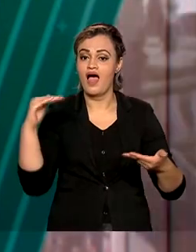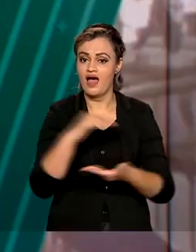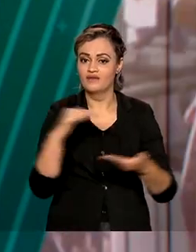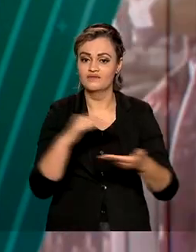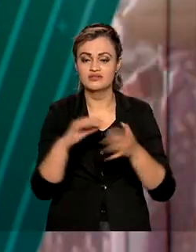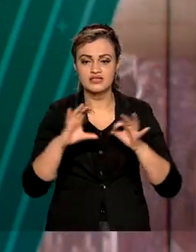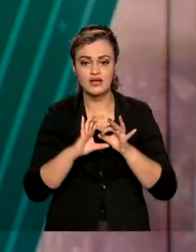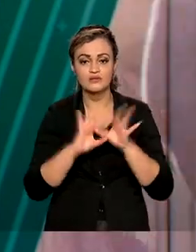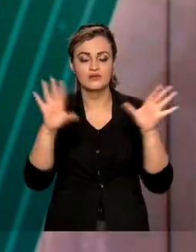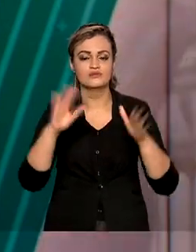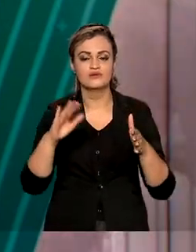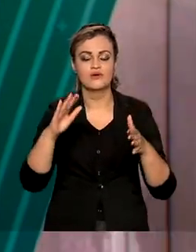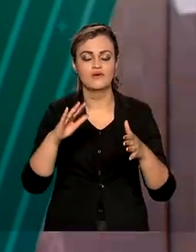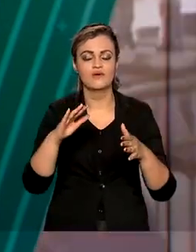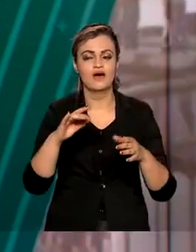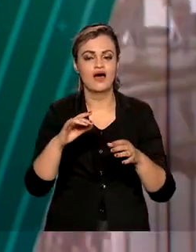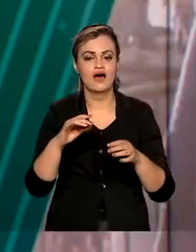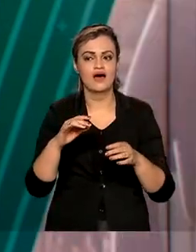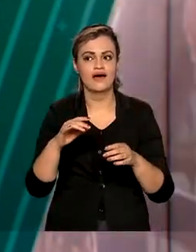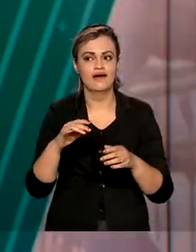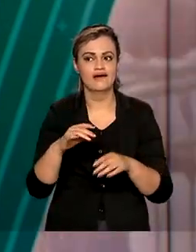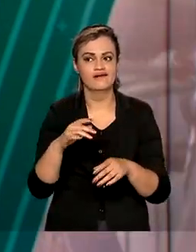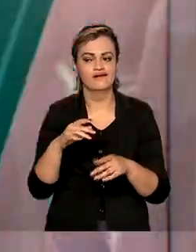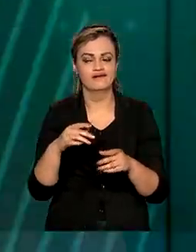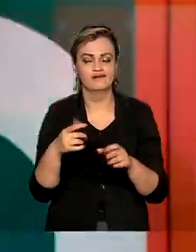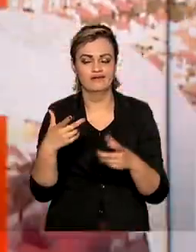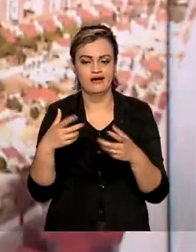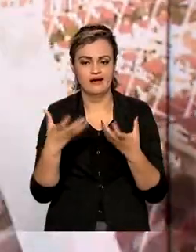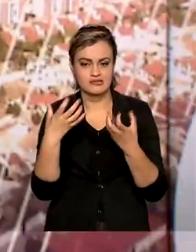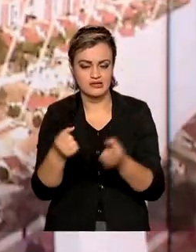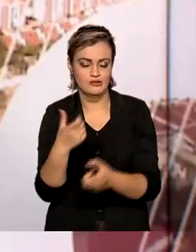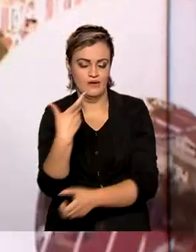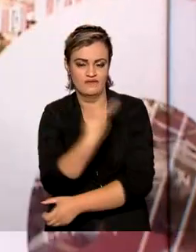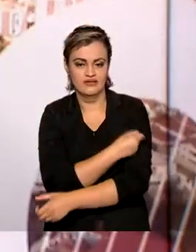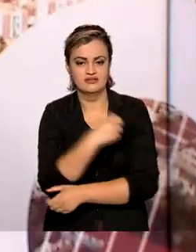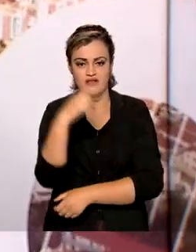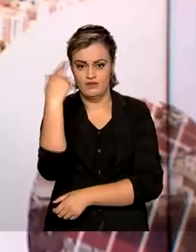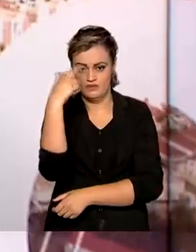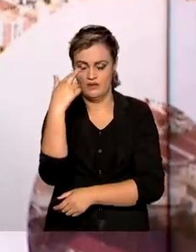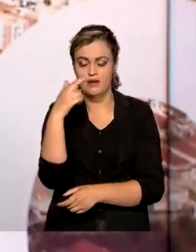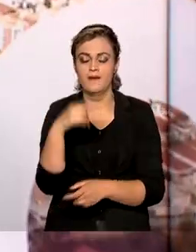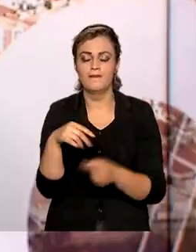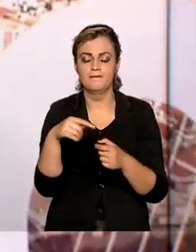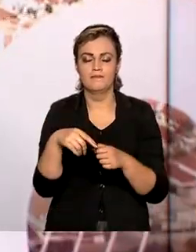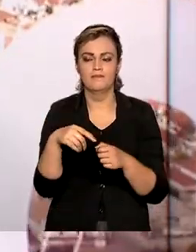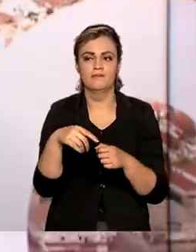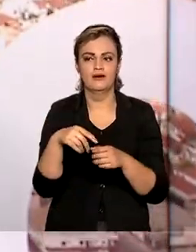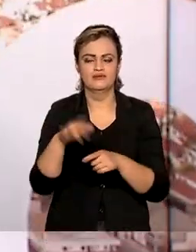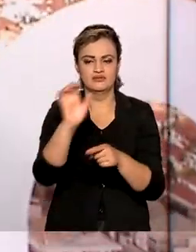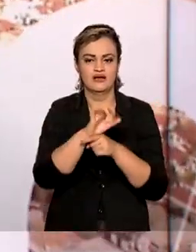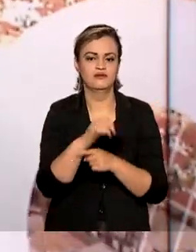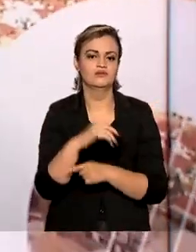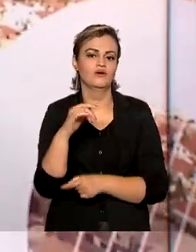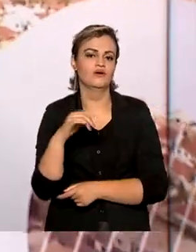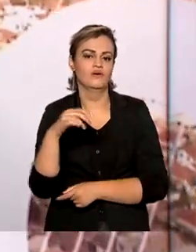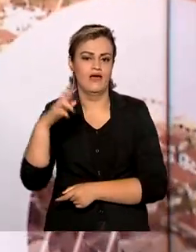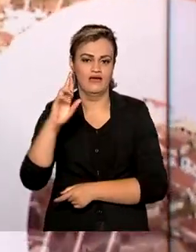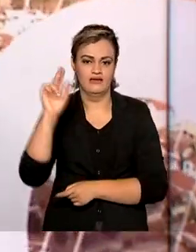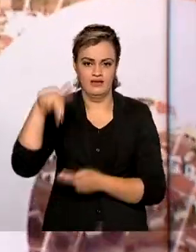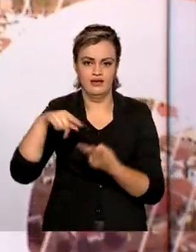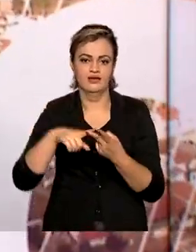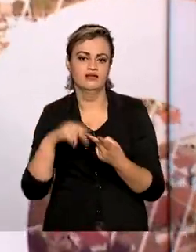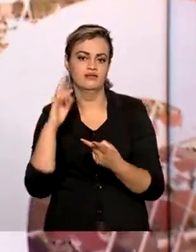autorizou a importação excepcional da vacina Sputnik V pelos estados do Rio Grande do Norte, Mato Grosso, Rondônia,